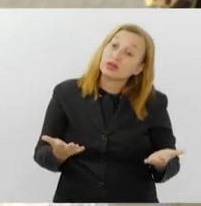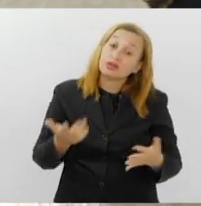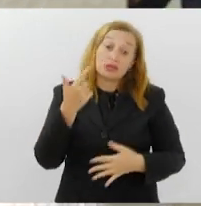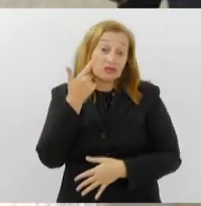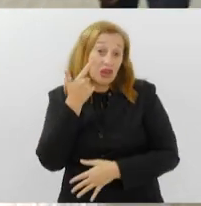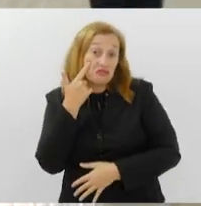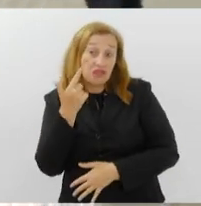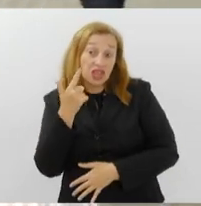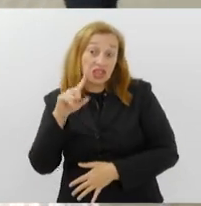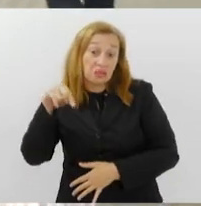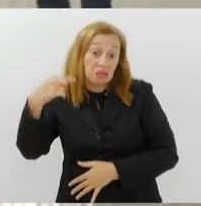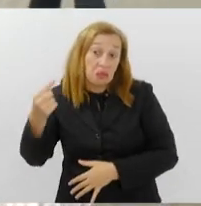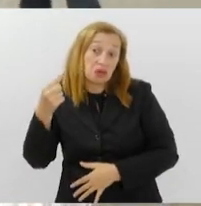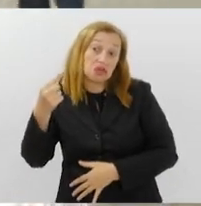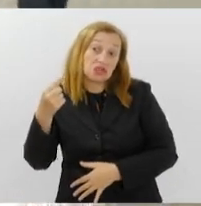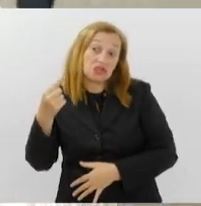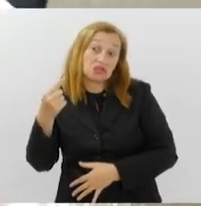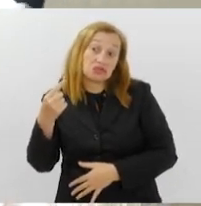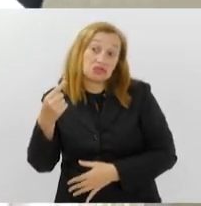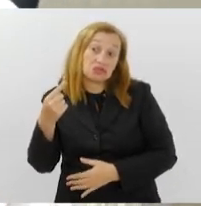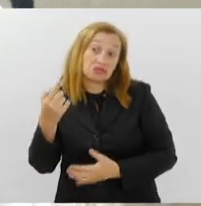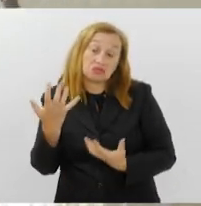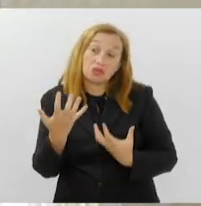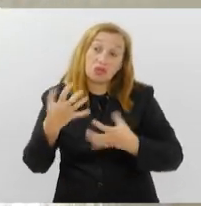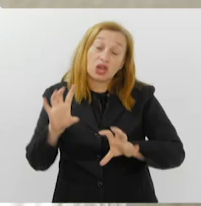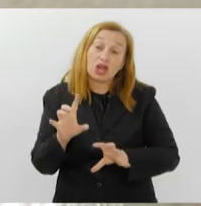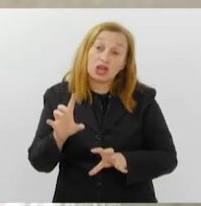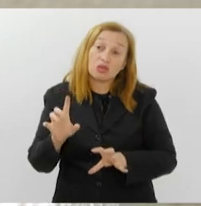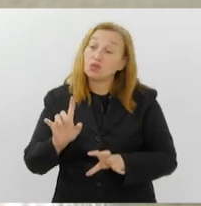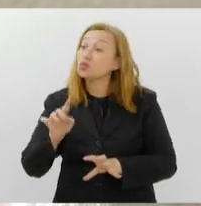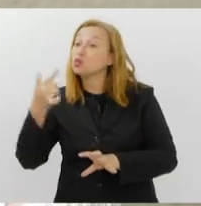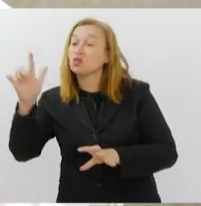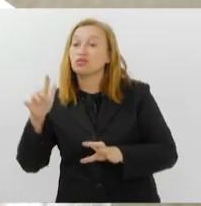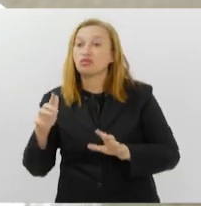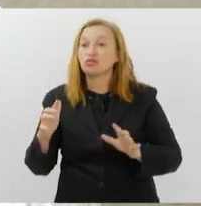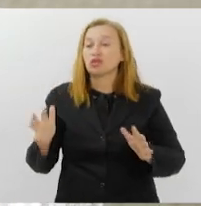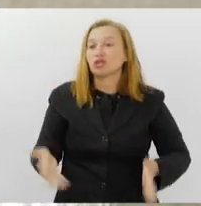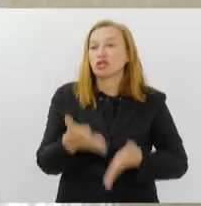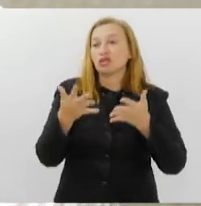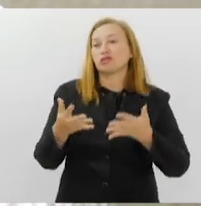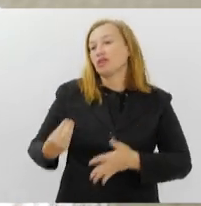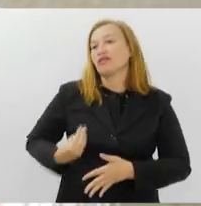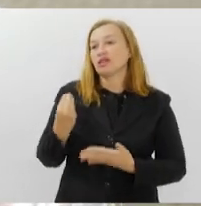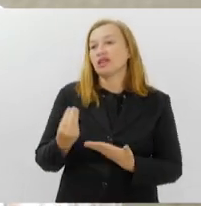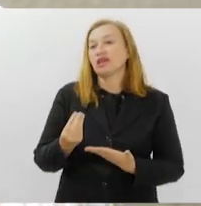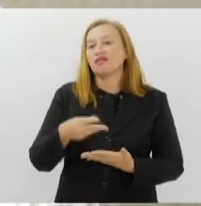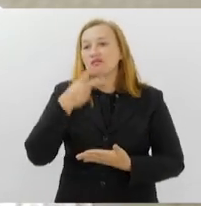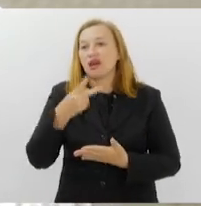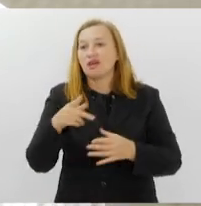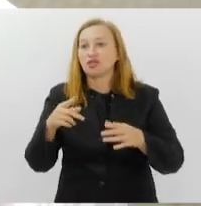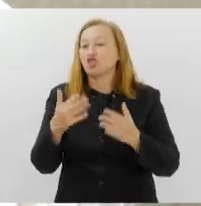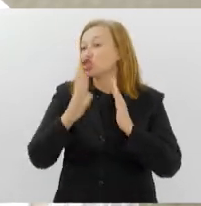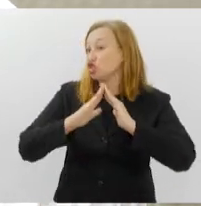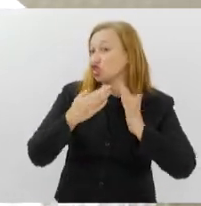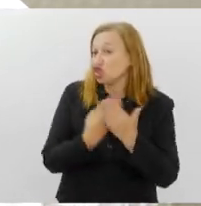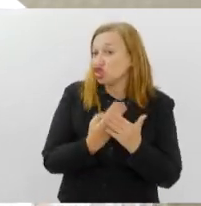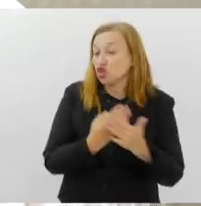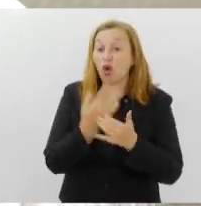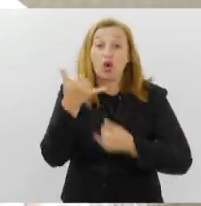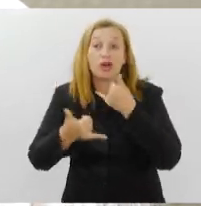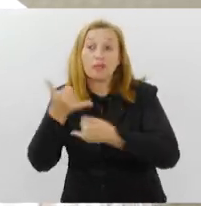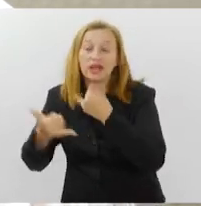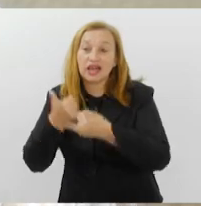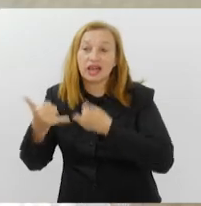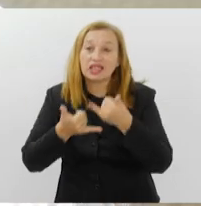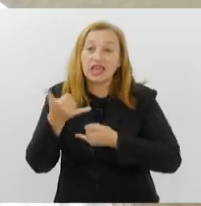vai ver mais para frente, não quer os outros estímulos que temos na vida. Falo aí de sala de aula, brincadeiras